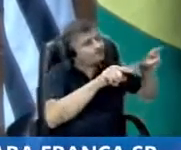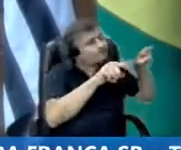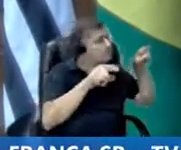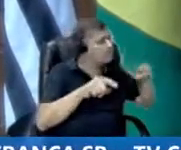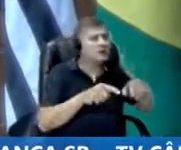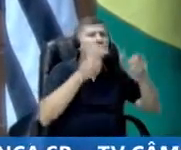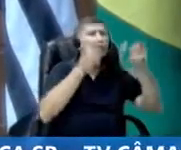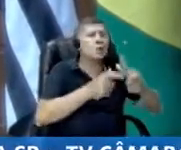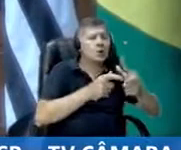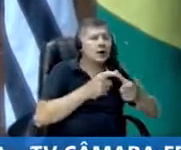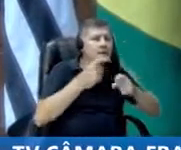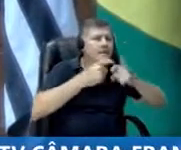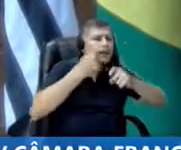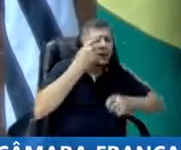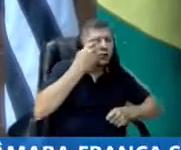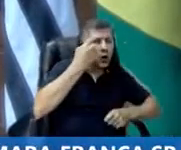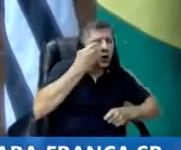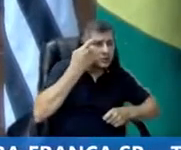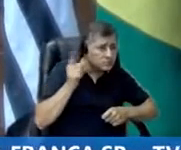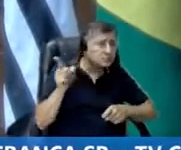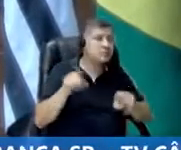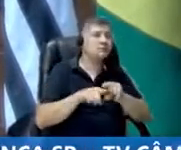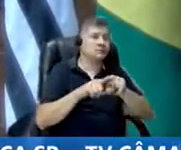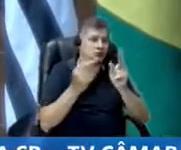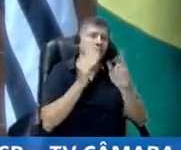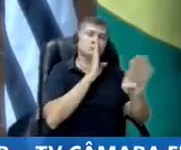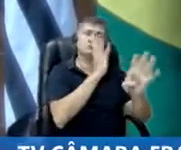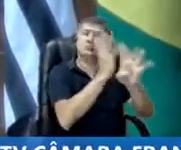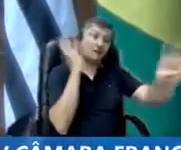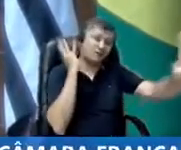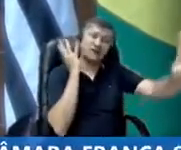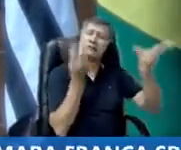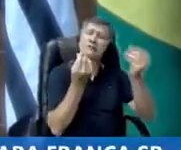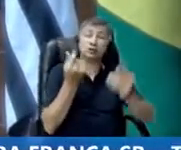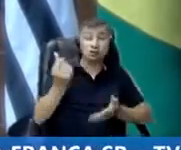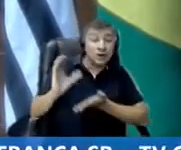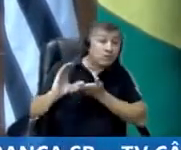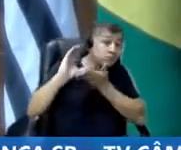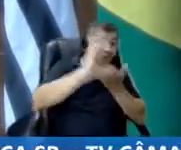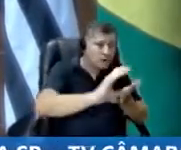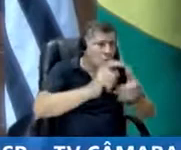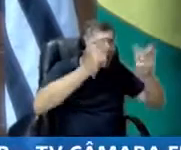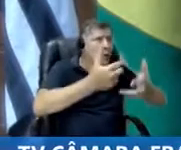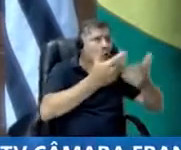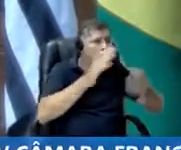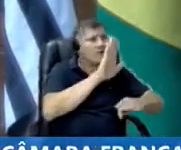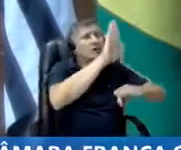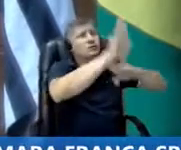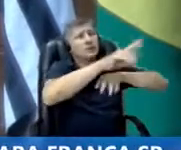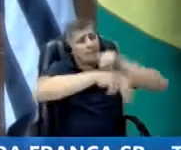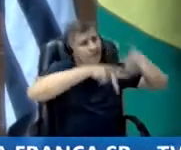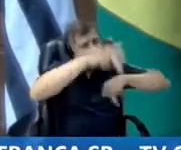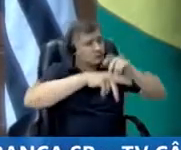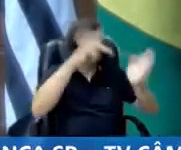Tide? Então, é mandar o dinheiro para uma coisa que vai beneficiar a população em geral.